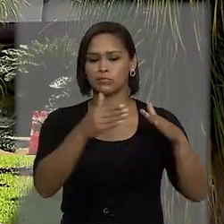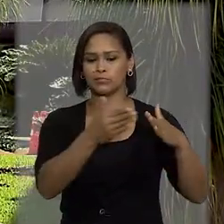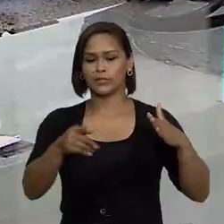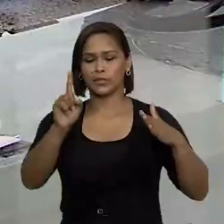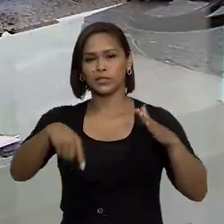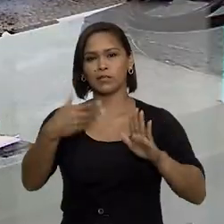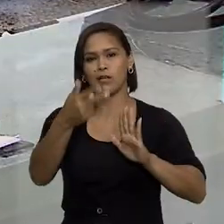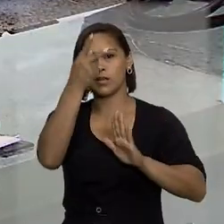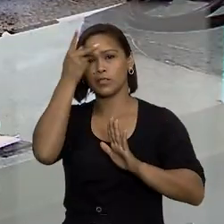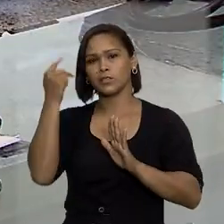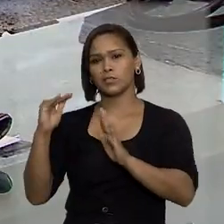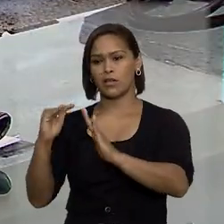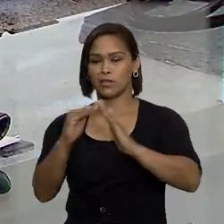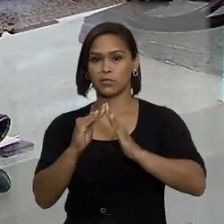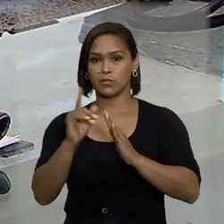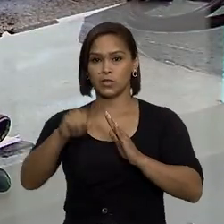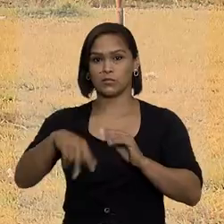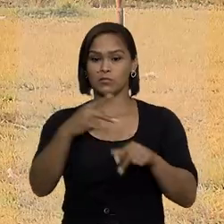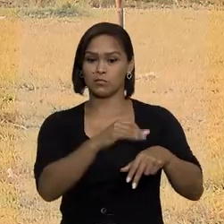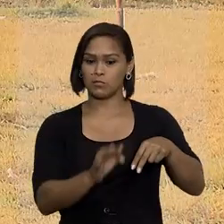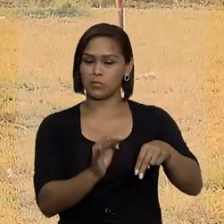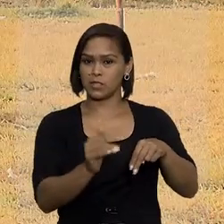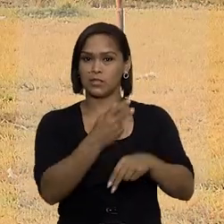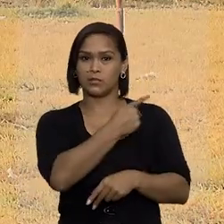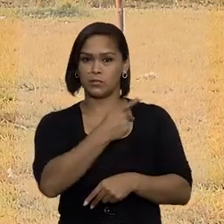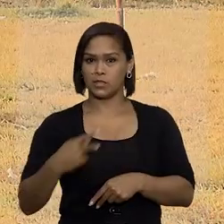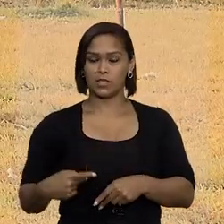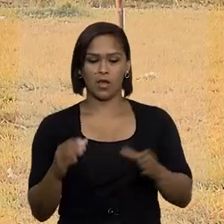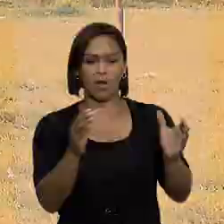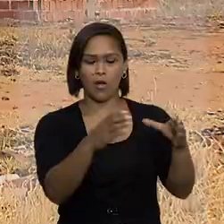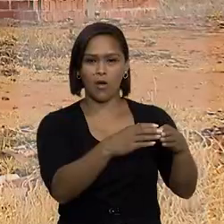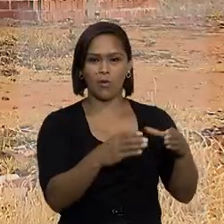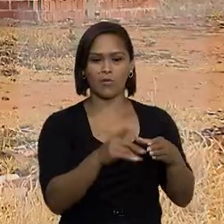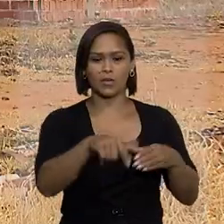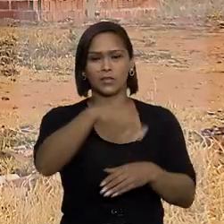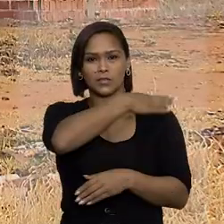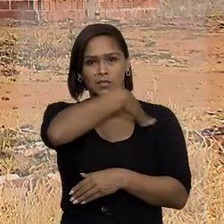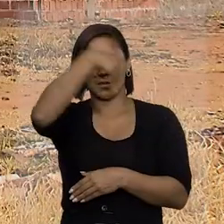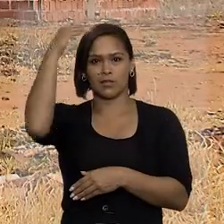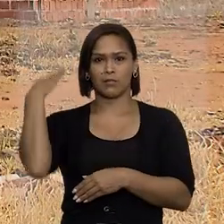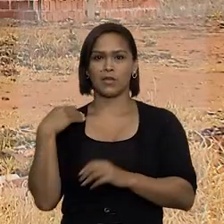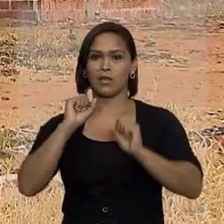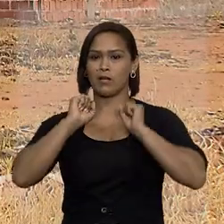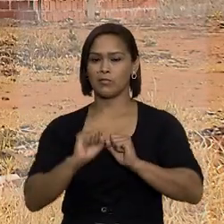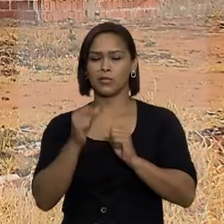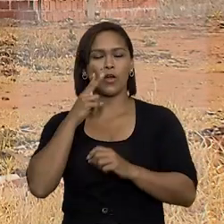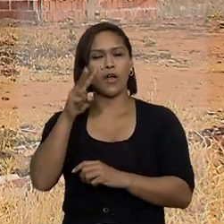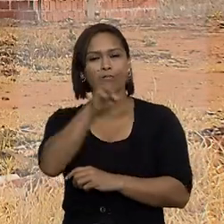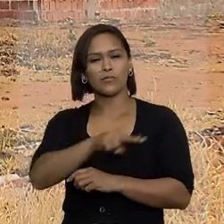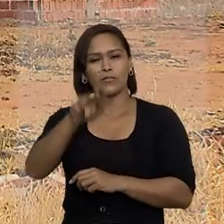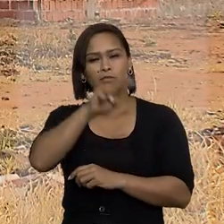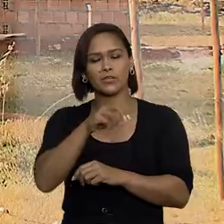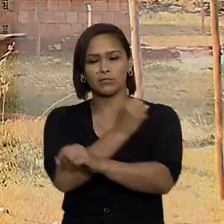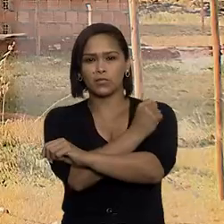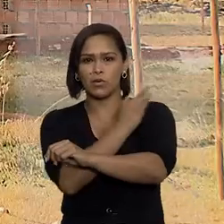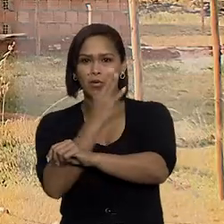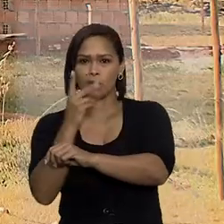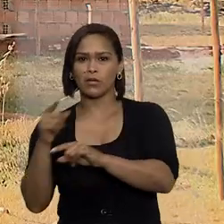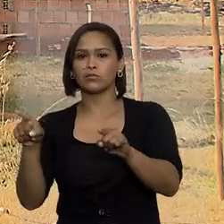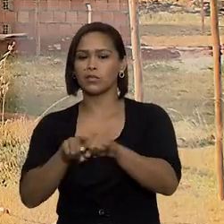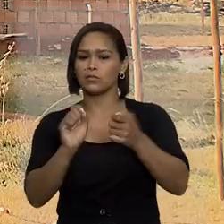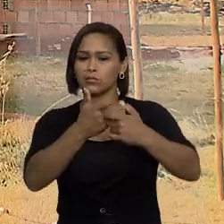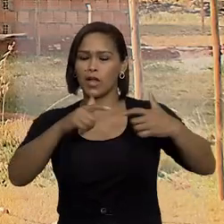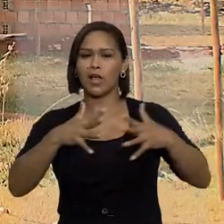invasores. Para o presidente do STJ, nas ocupações em Santa Maria, é possível verificar relevante dano urbanístico e